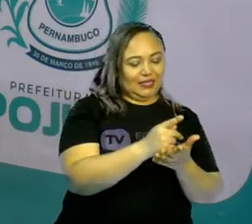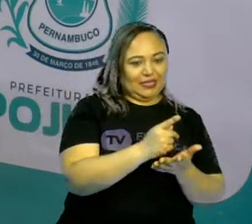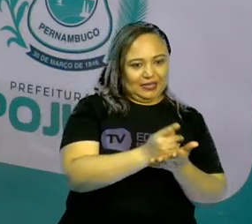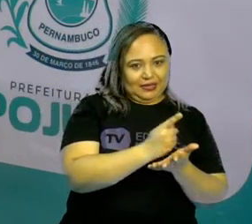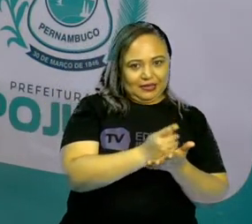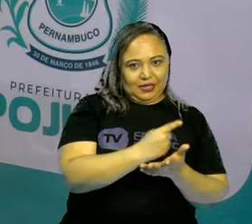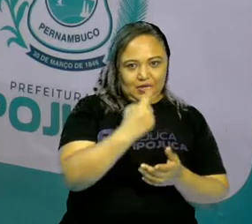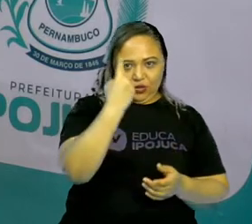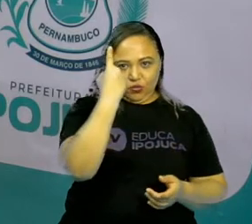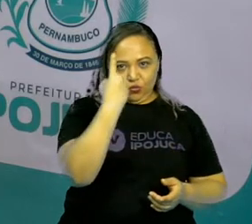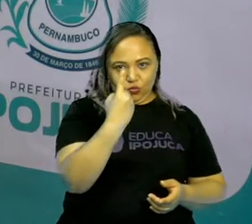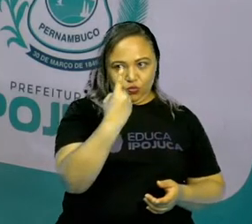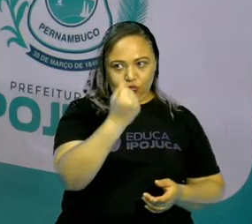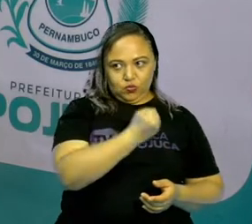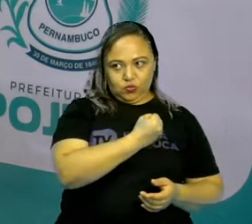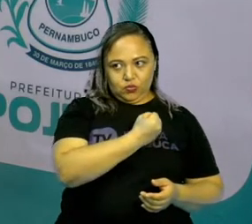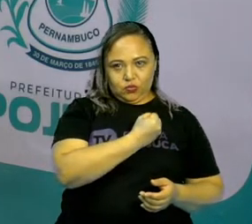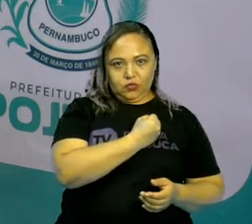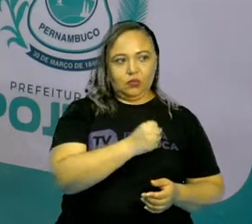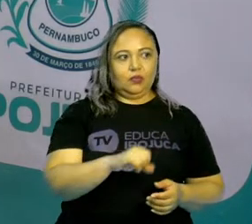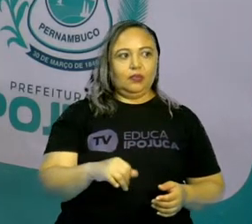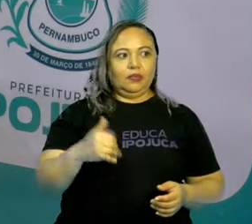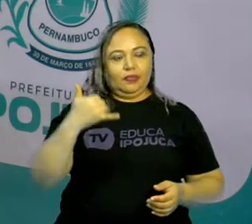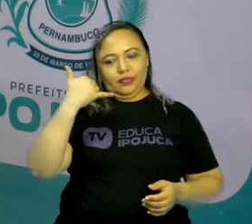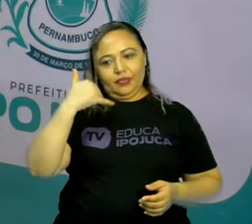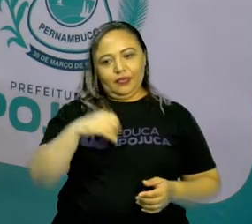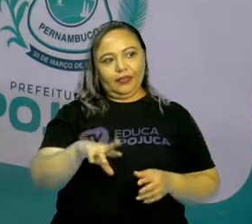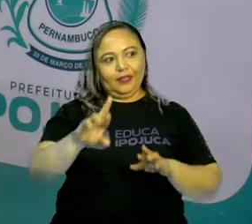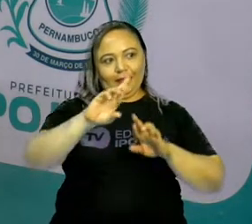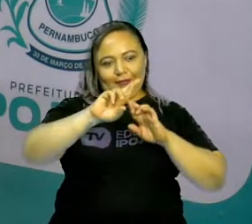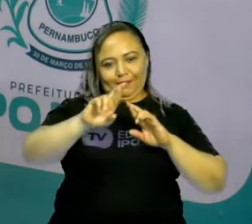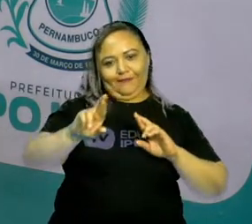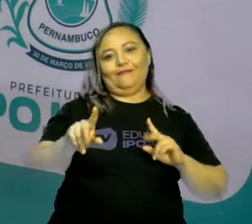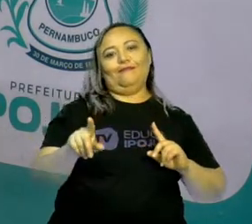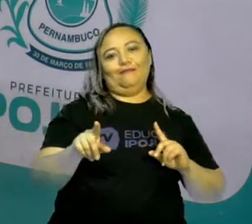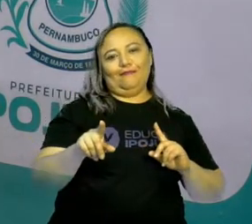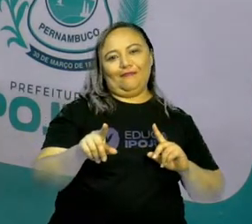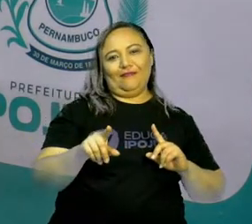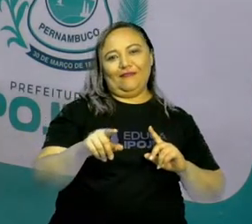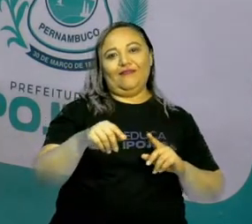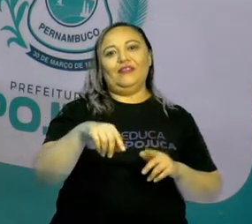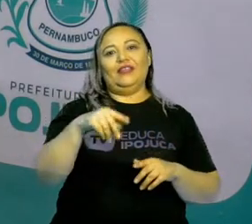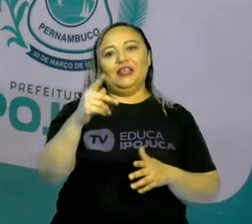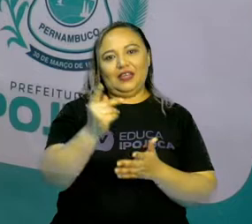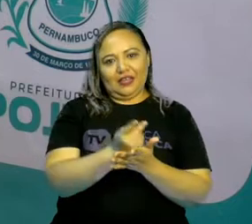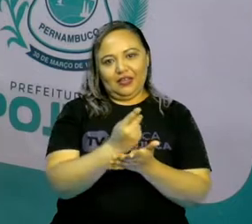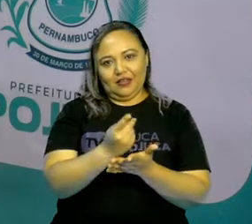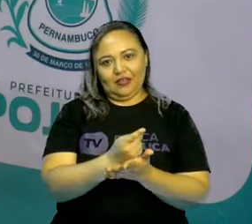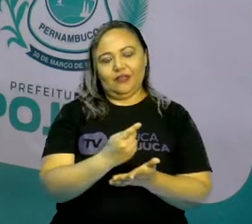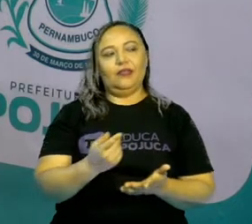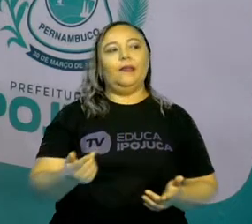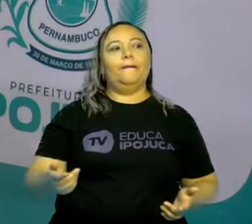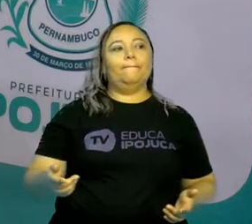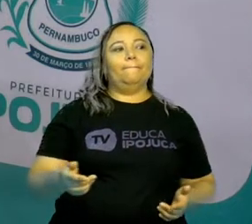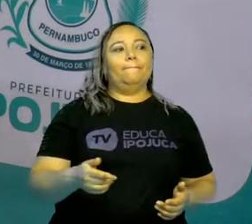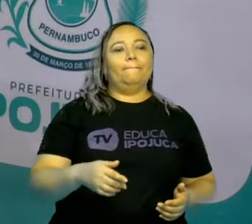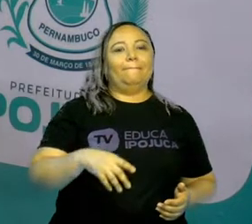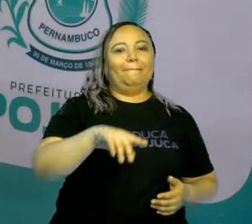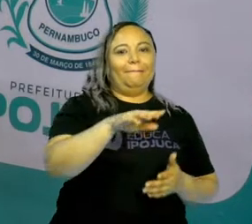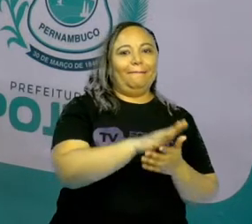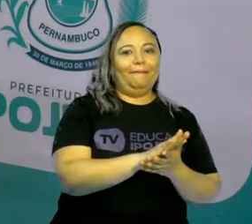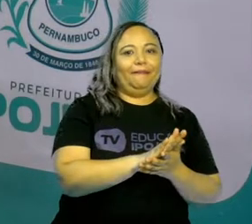dígito ou um número, um algarismo, você vai ligar para outra pessoa.